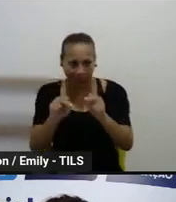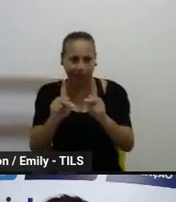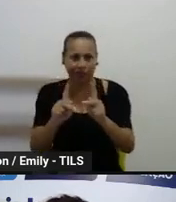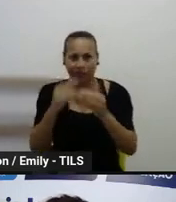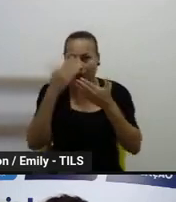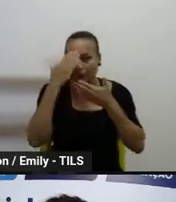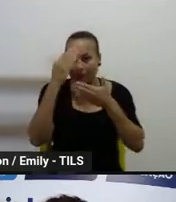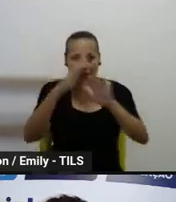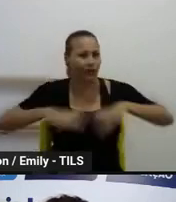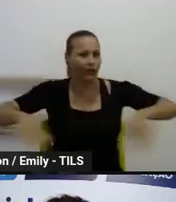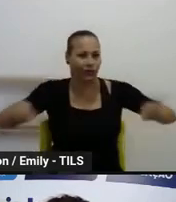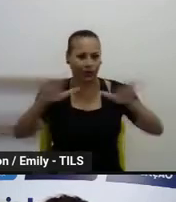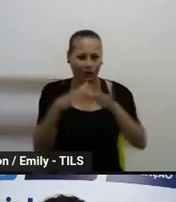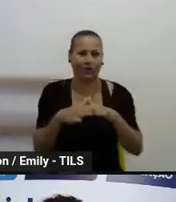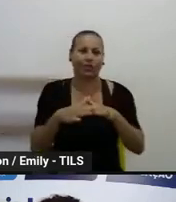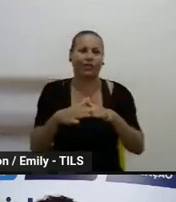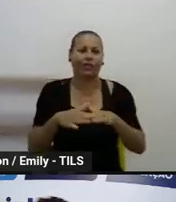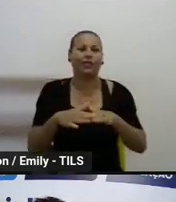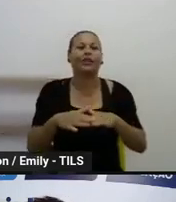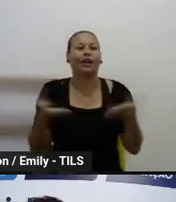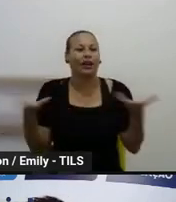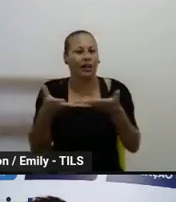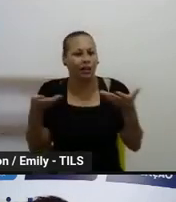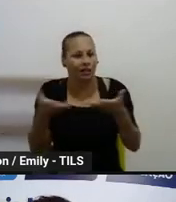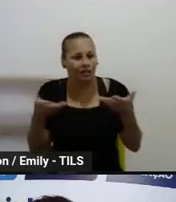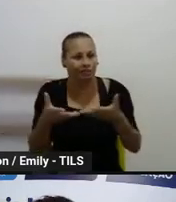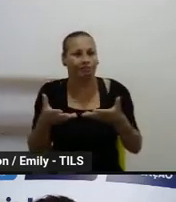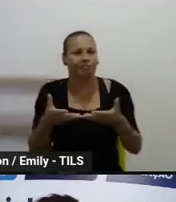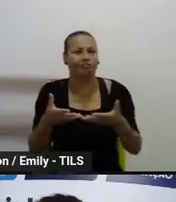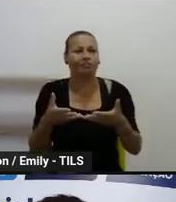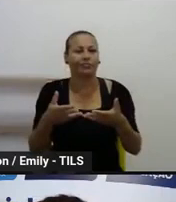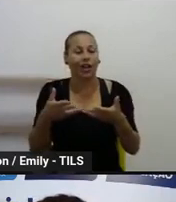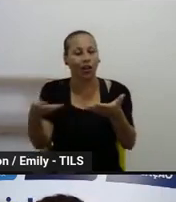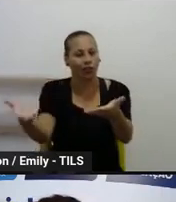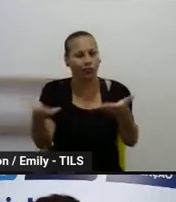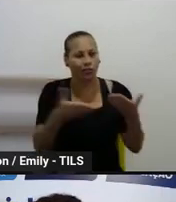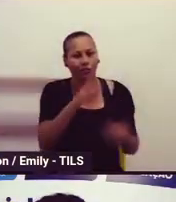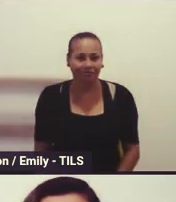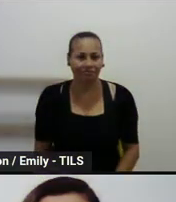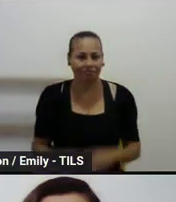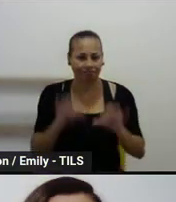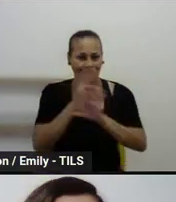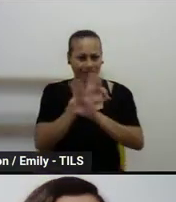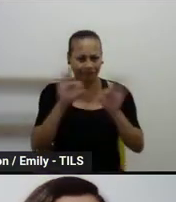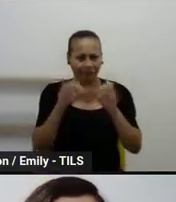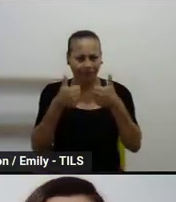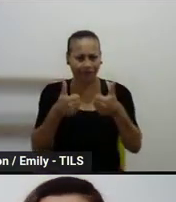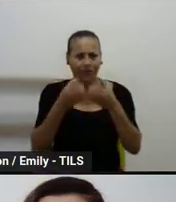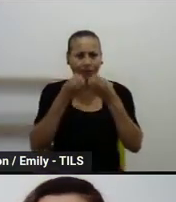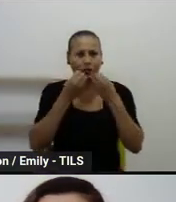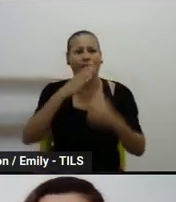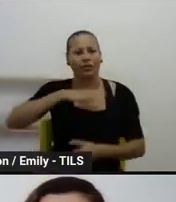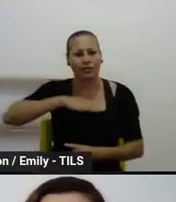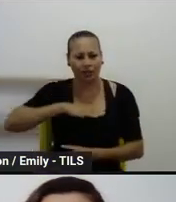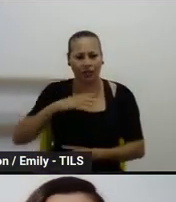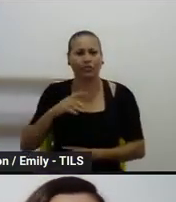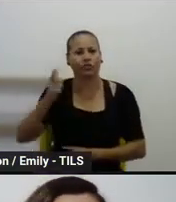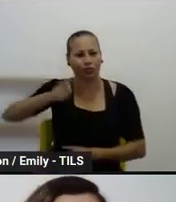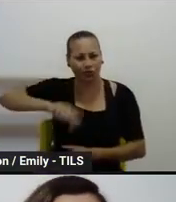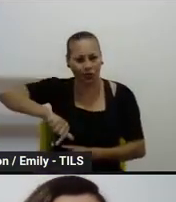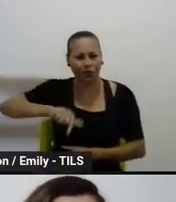Obrigada a todos e todas e agora vocês ficarão com o professor Andréa. Boa tarde, mais uma vez.